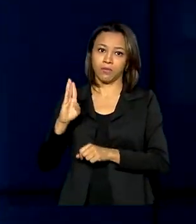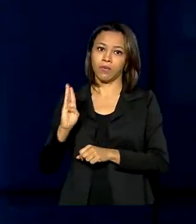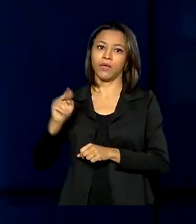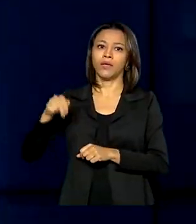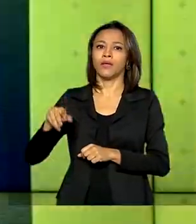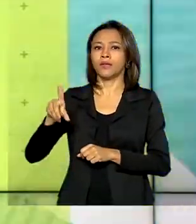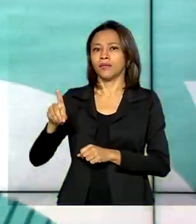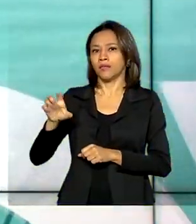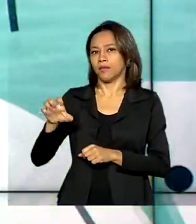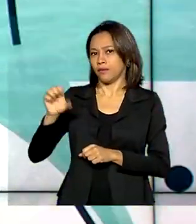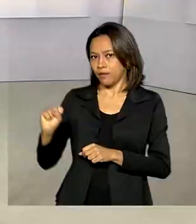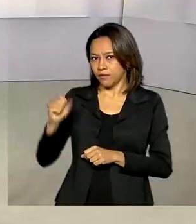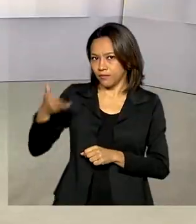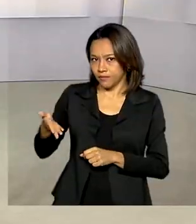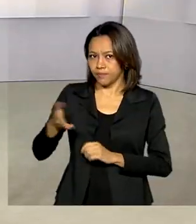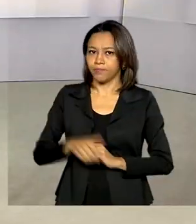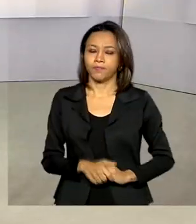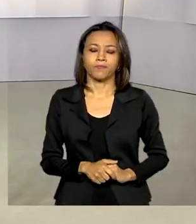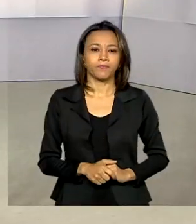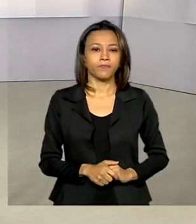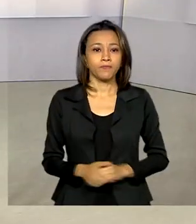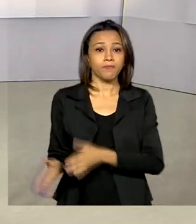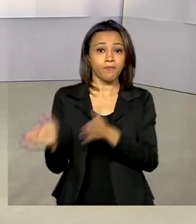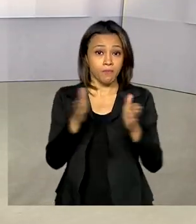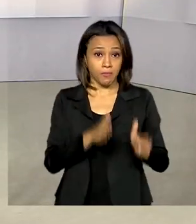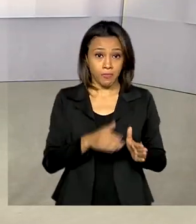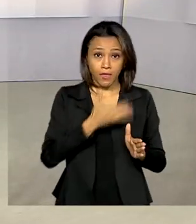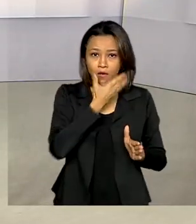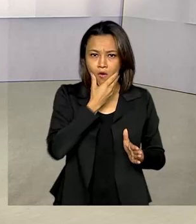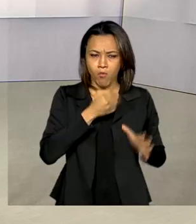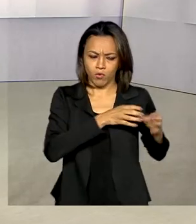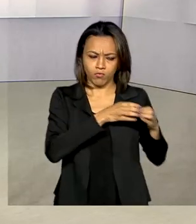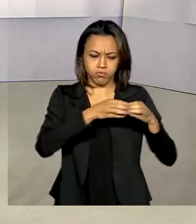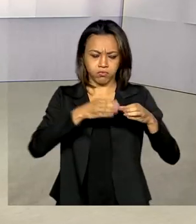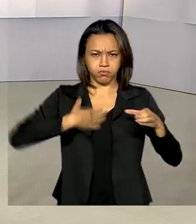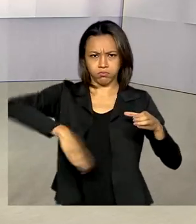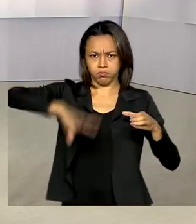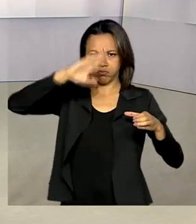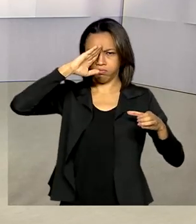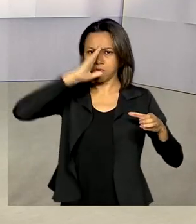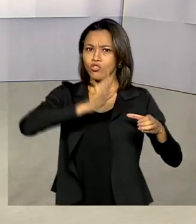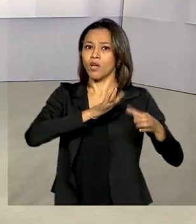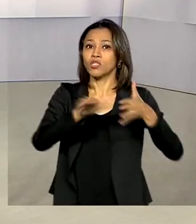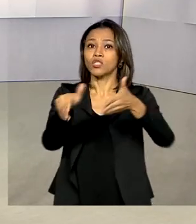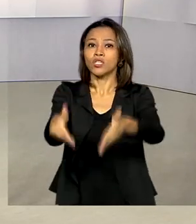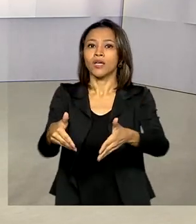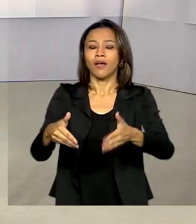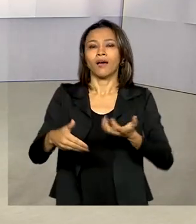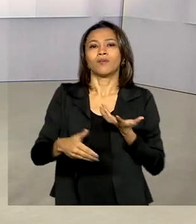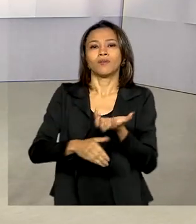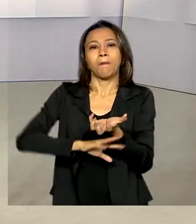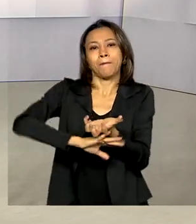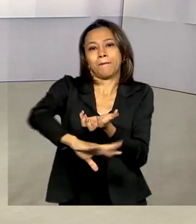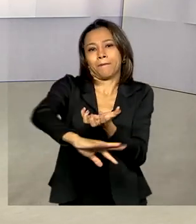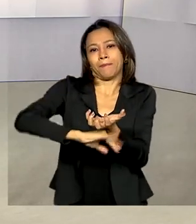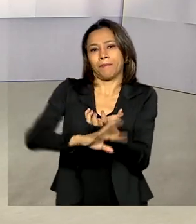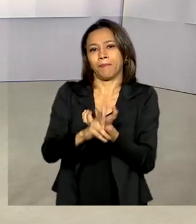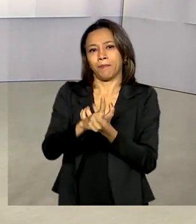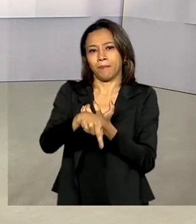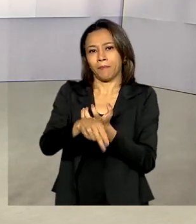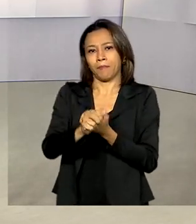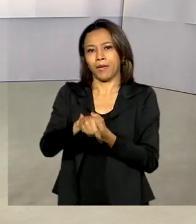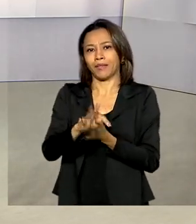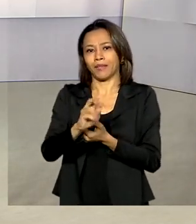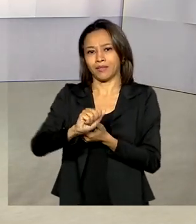Social, BNDES. Homens da Força Nacional de Segurança já estão no Pantanal para ajudar a combater os incêndios na